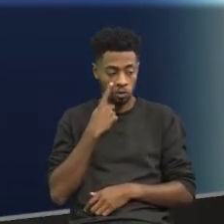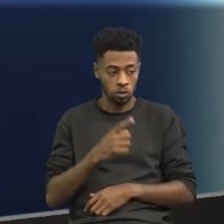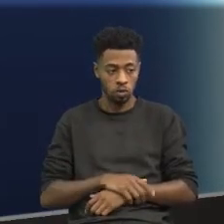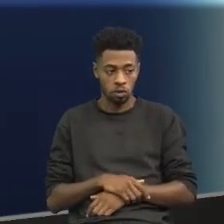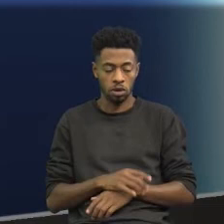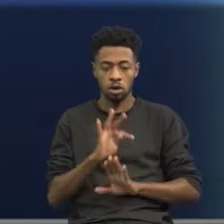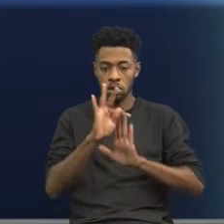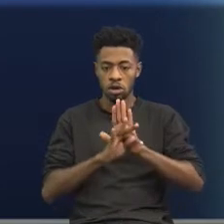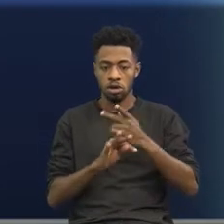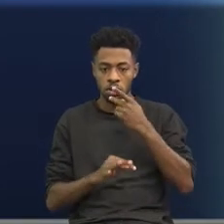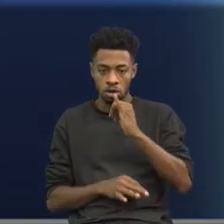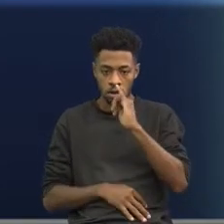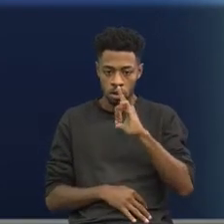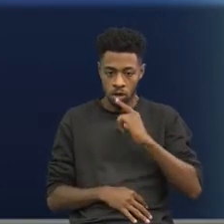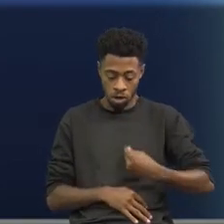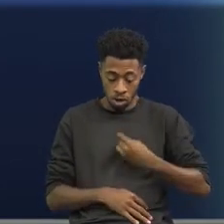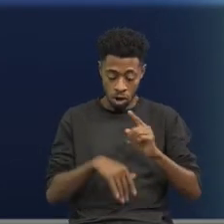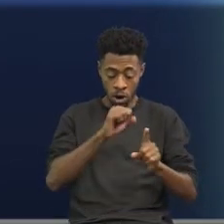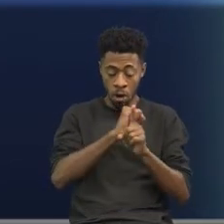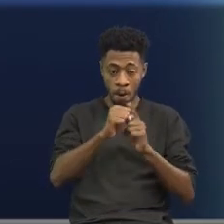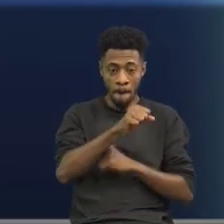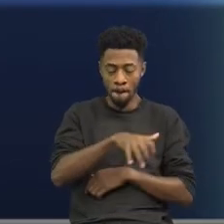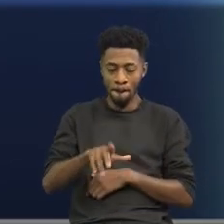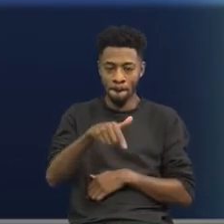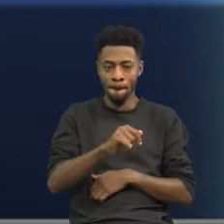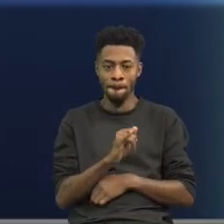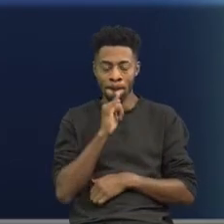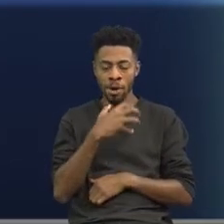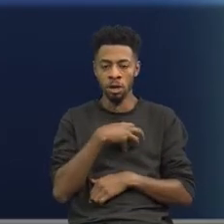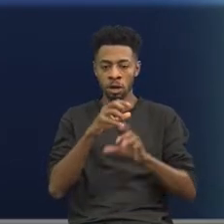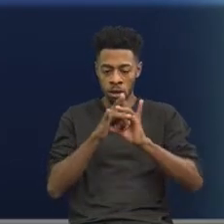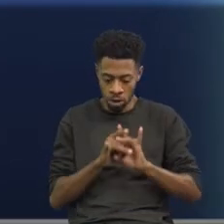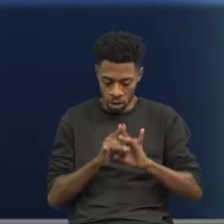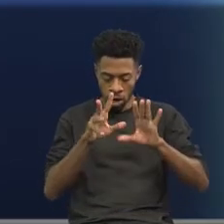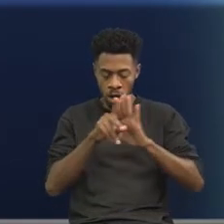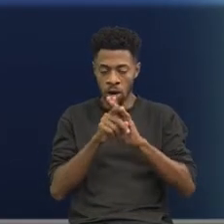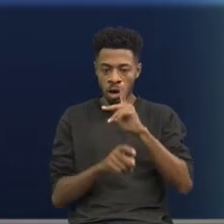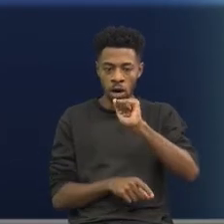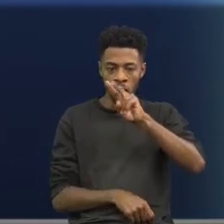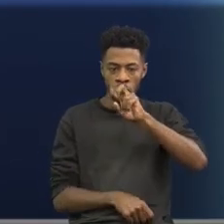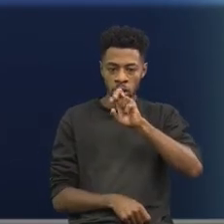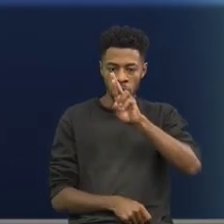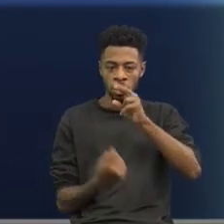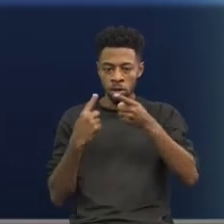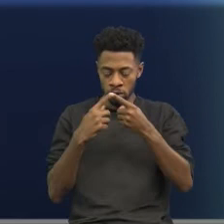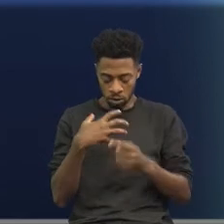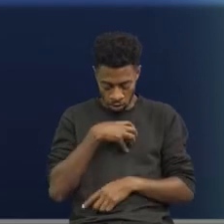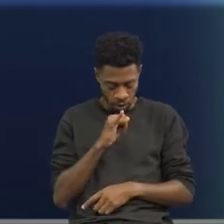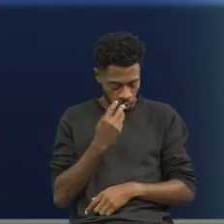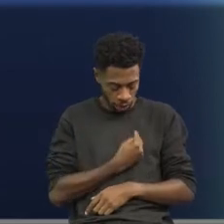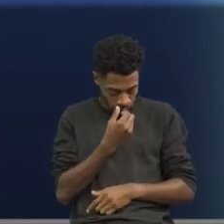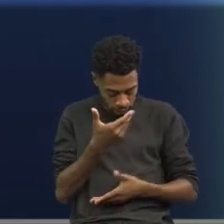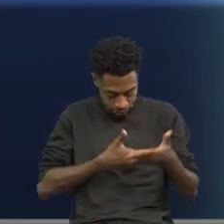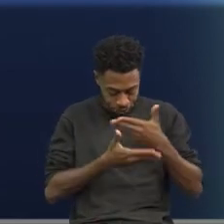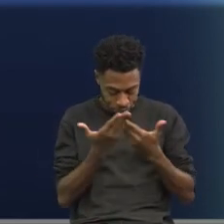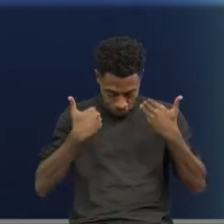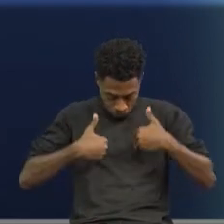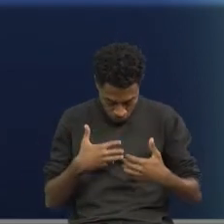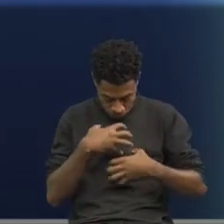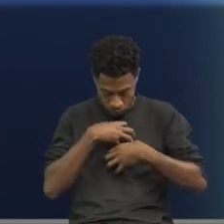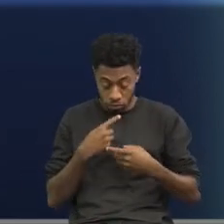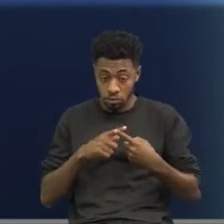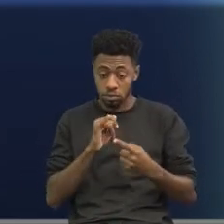olhem só. O texto diz, a vida em sociedade é uma verdadeira libertação do pavor que ele sente em viver consigo mesmo. Portanto,